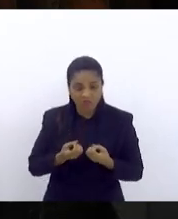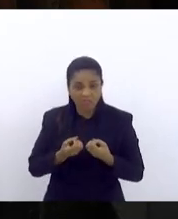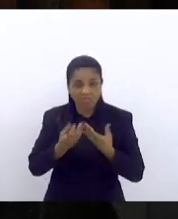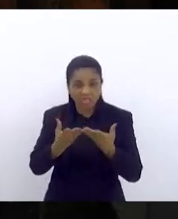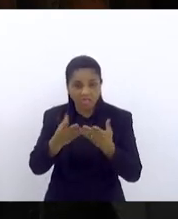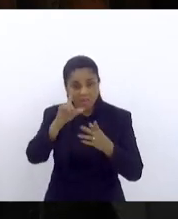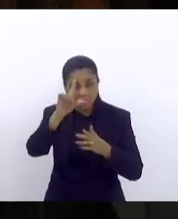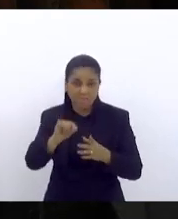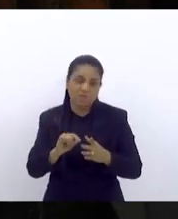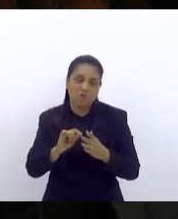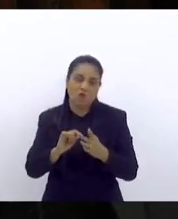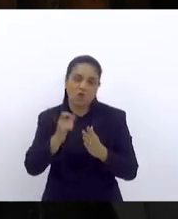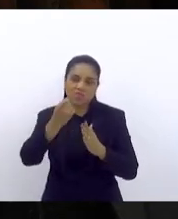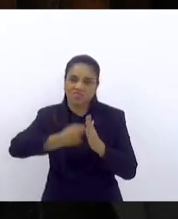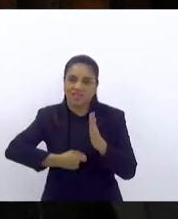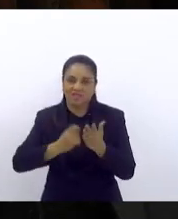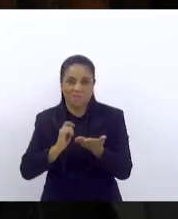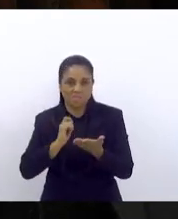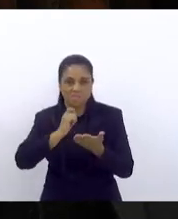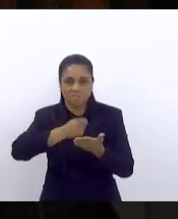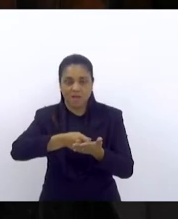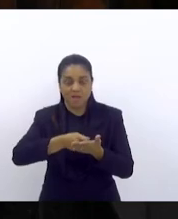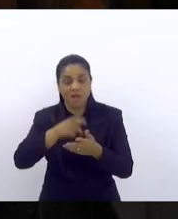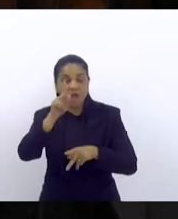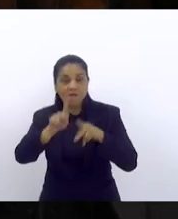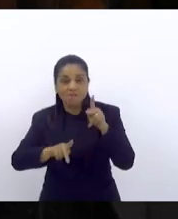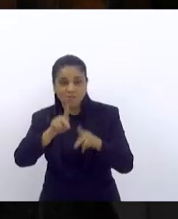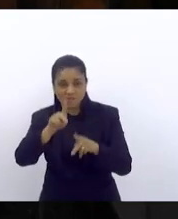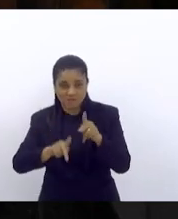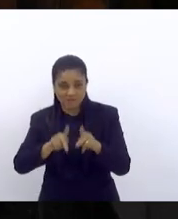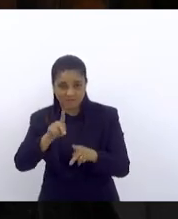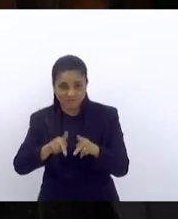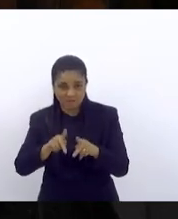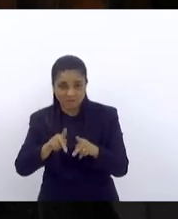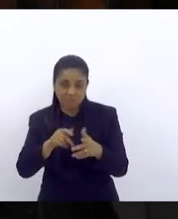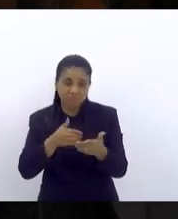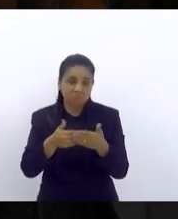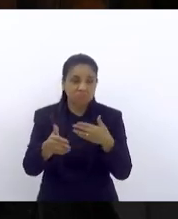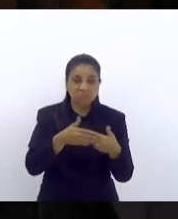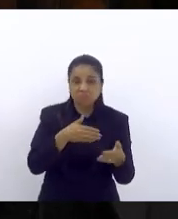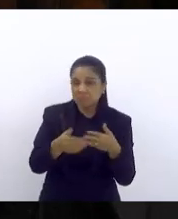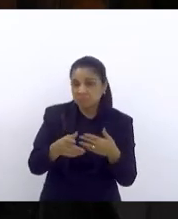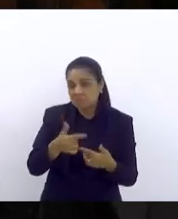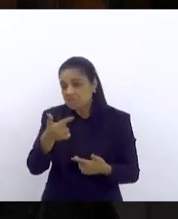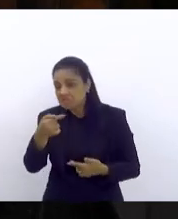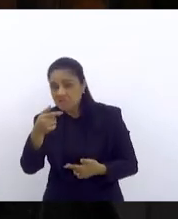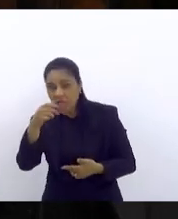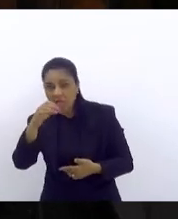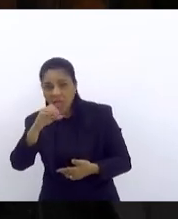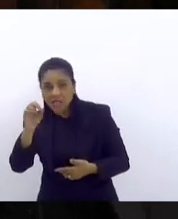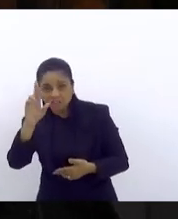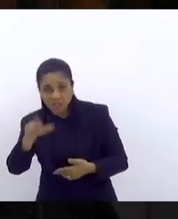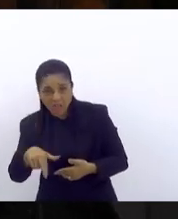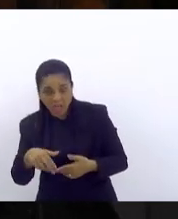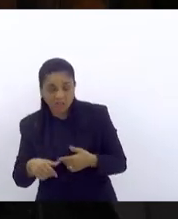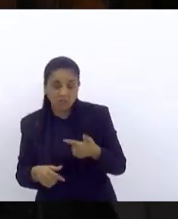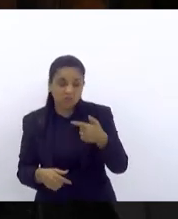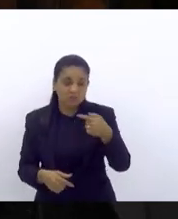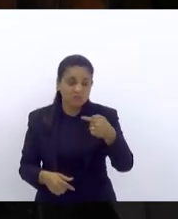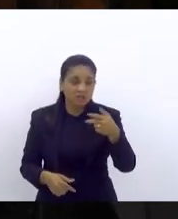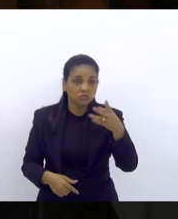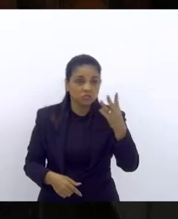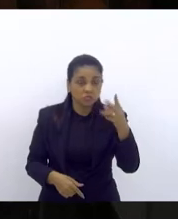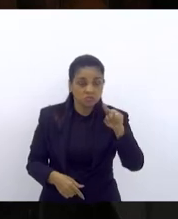menor tarifa que para a população que vai pagar tanto faz ser 7 como 740 porque ela não pode